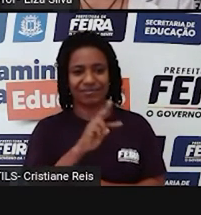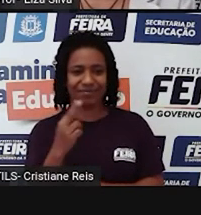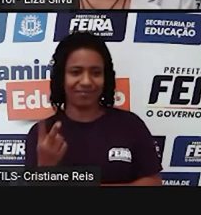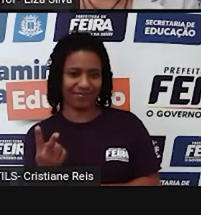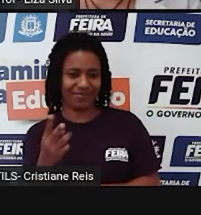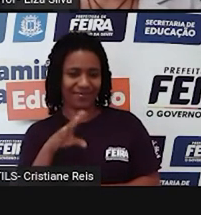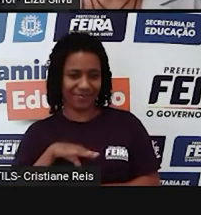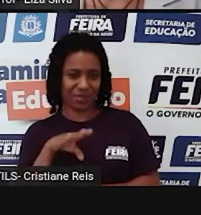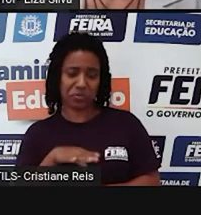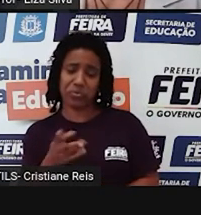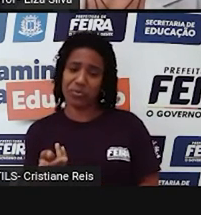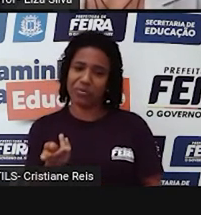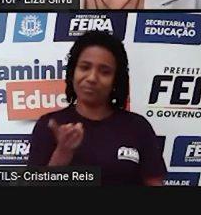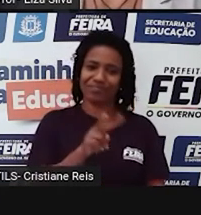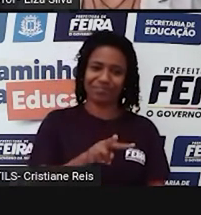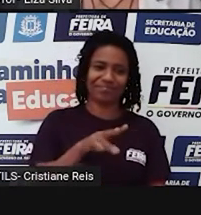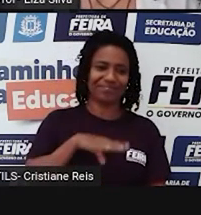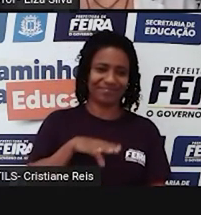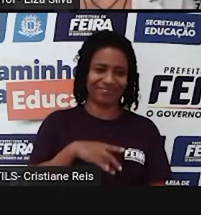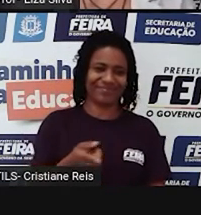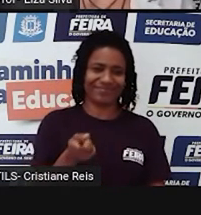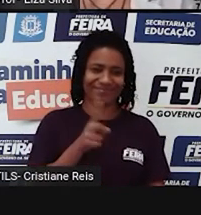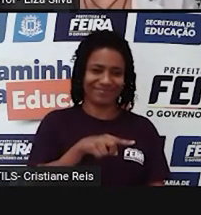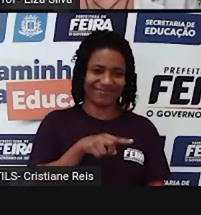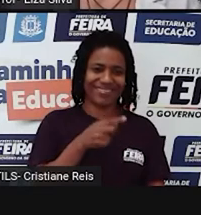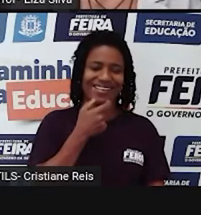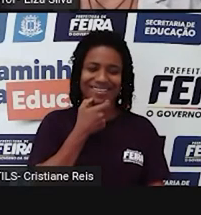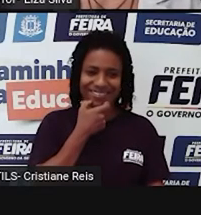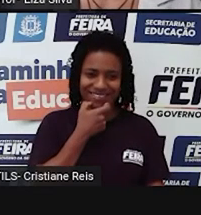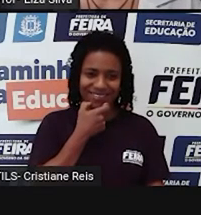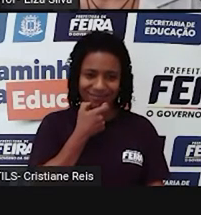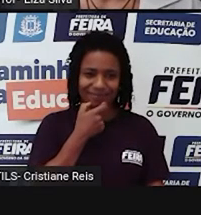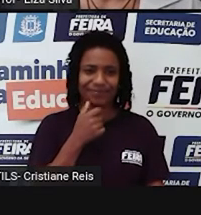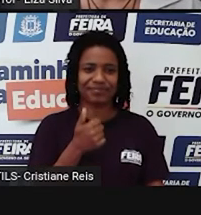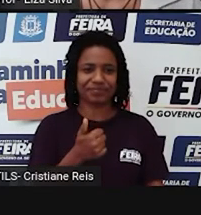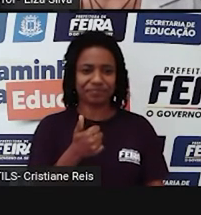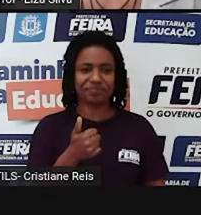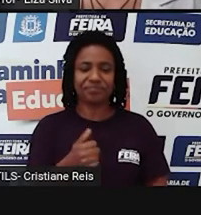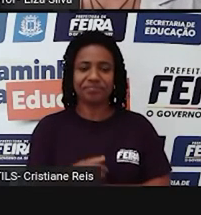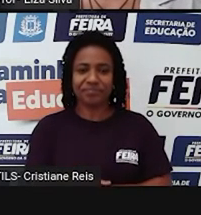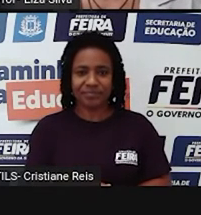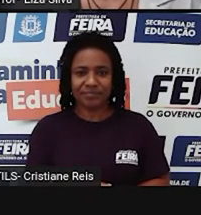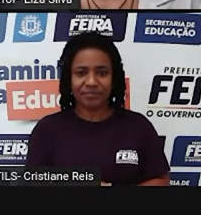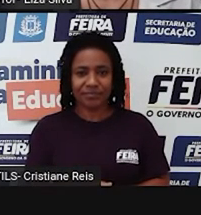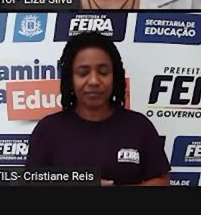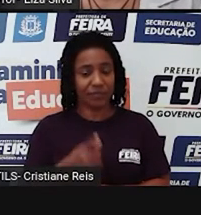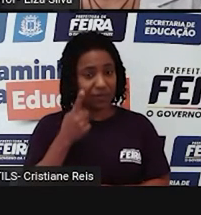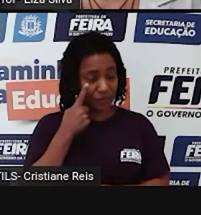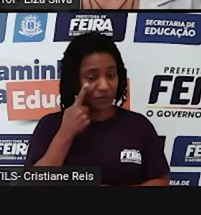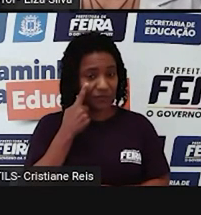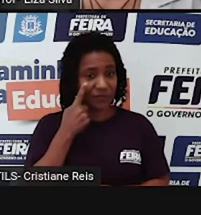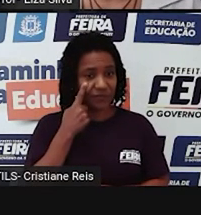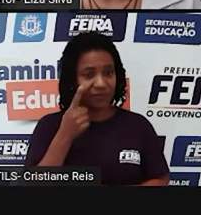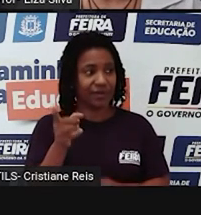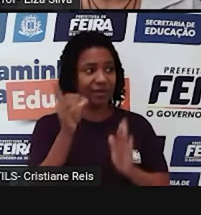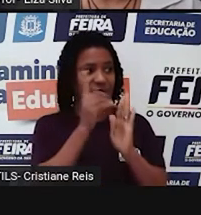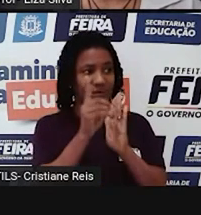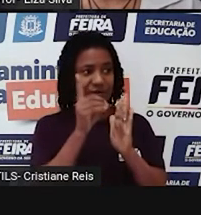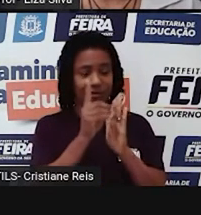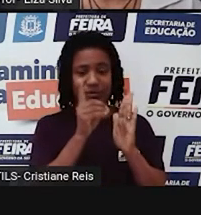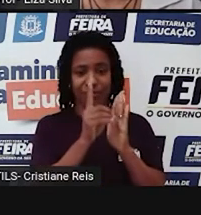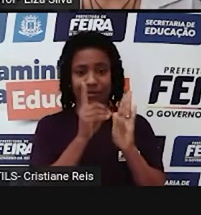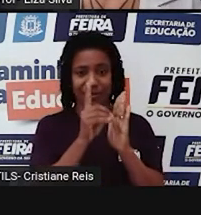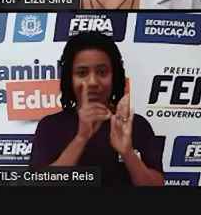para o inglês Observe que como eu já disse antes o dicionário ele apresenta ordem